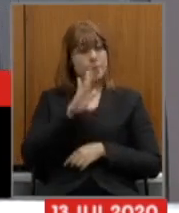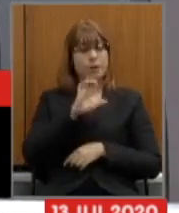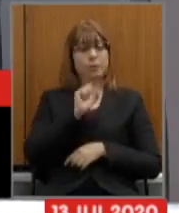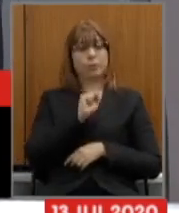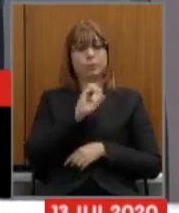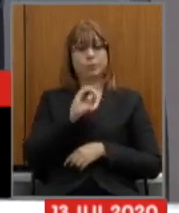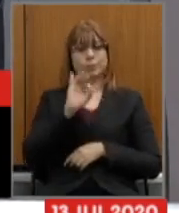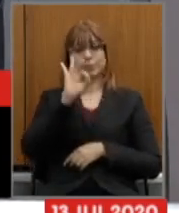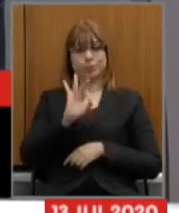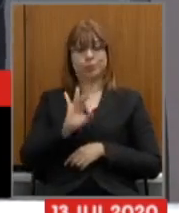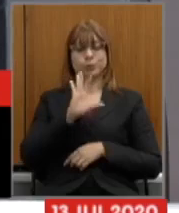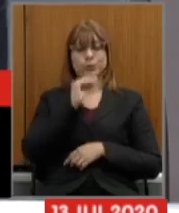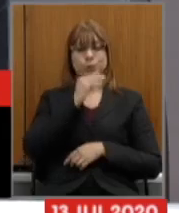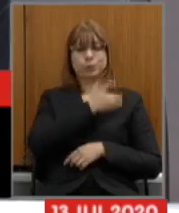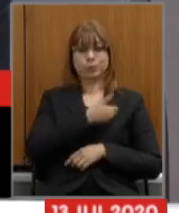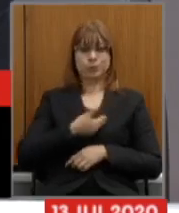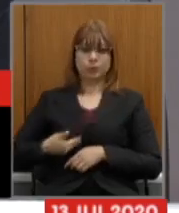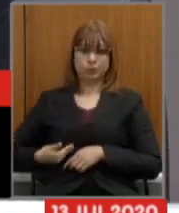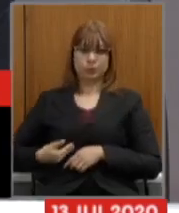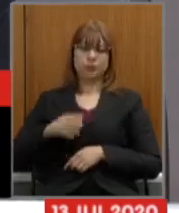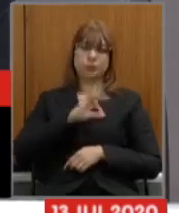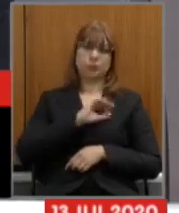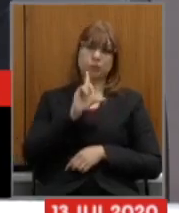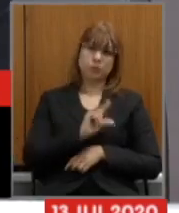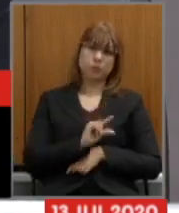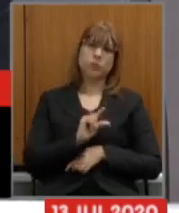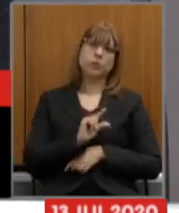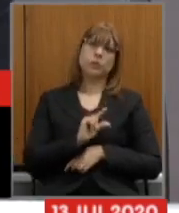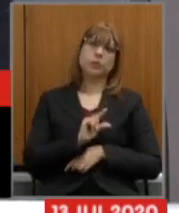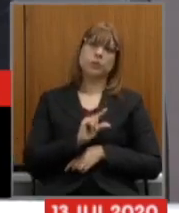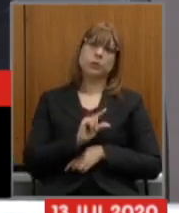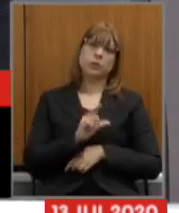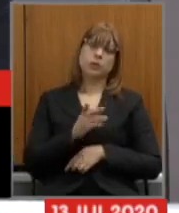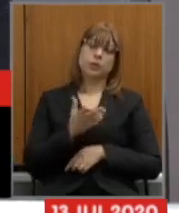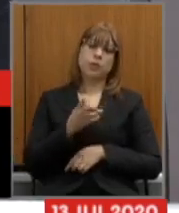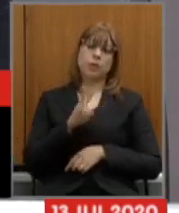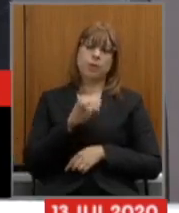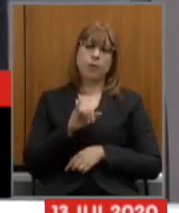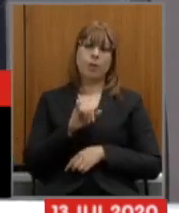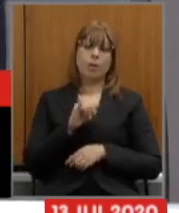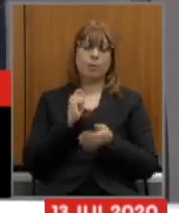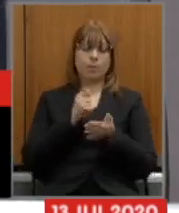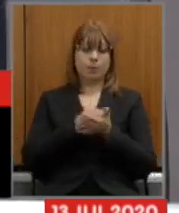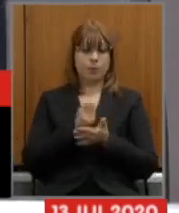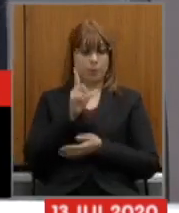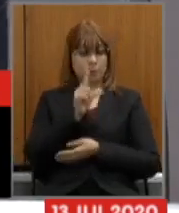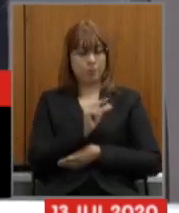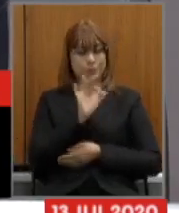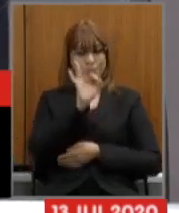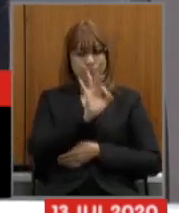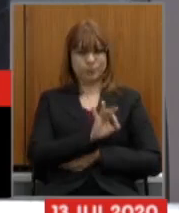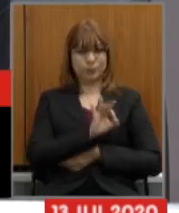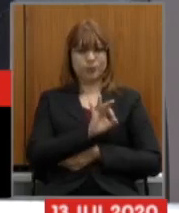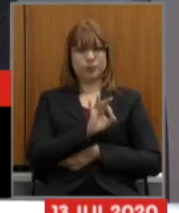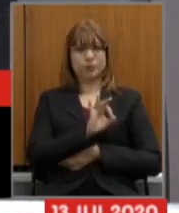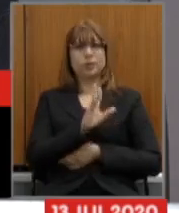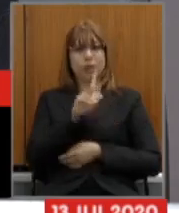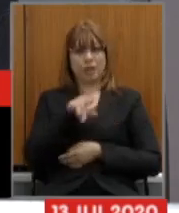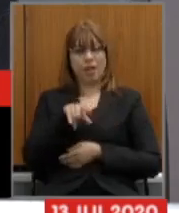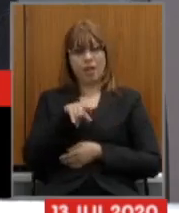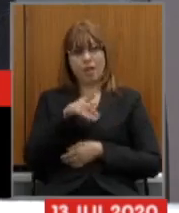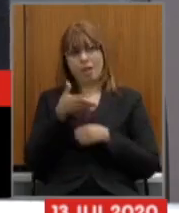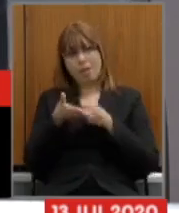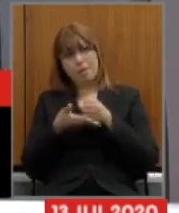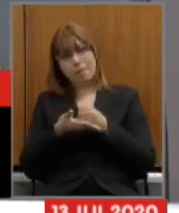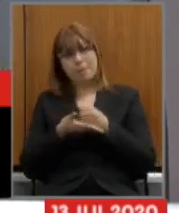dos servidores os que ganham menos estarão contribuindo com uma alíquota menor que a alíquota média obrigatória